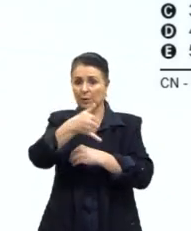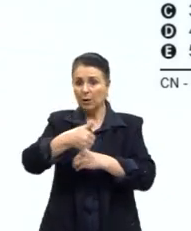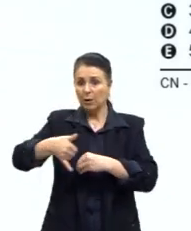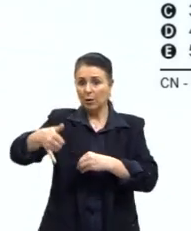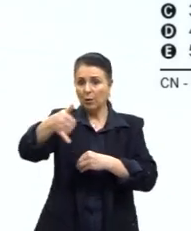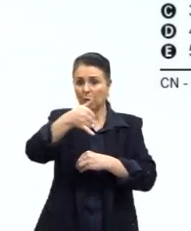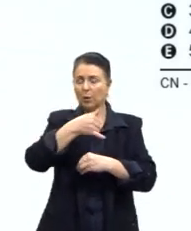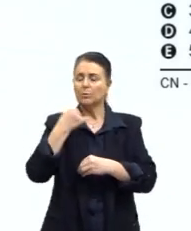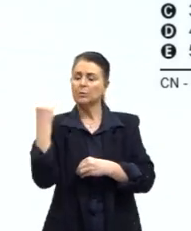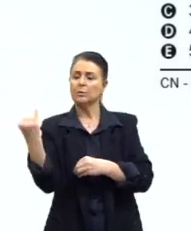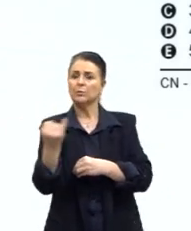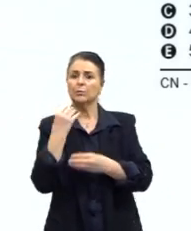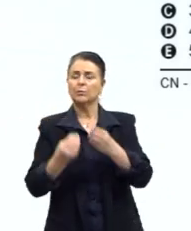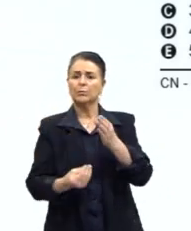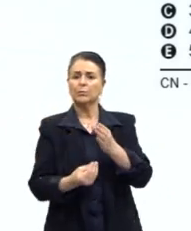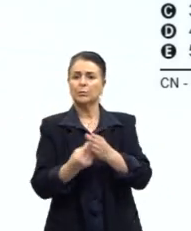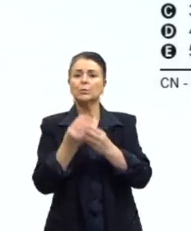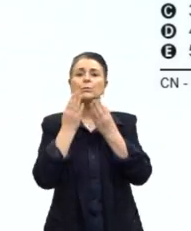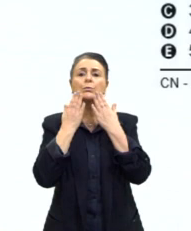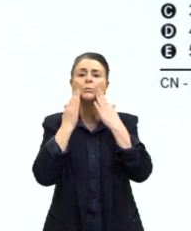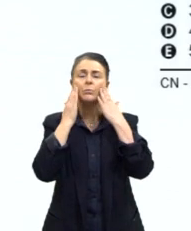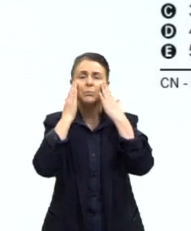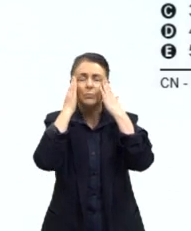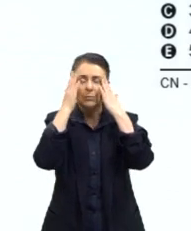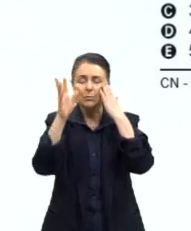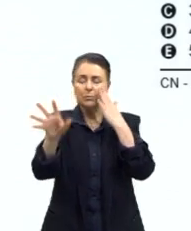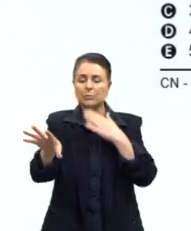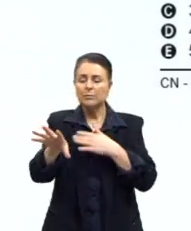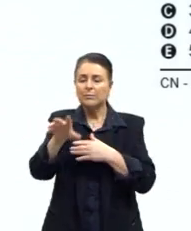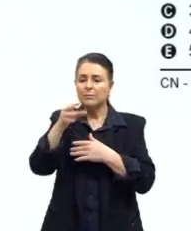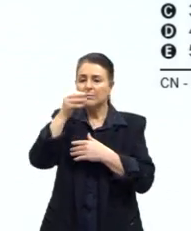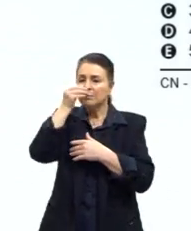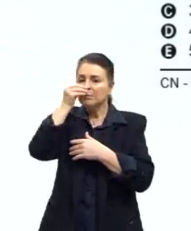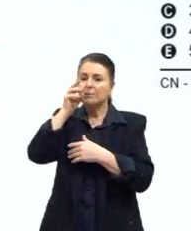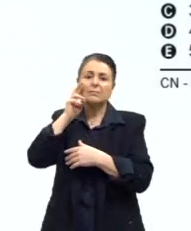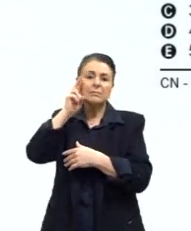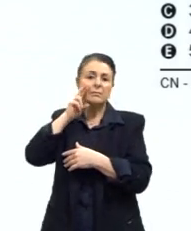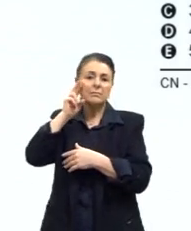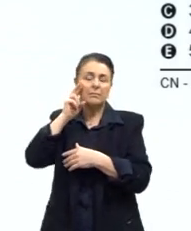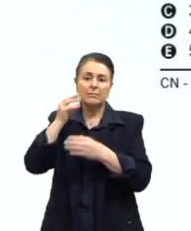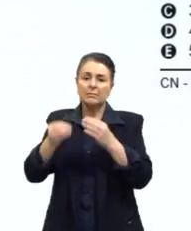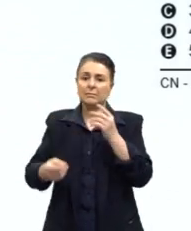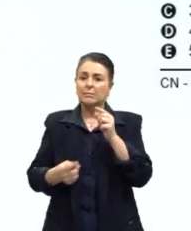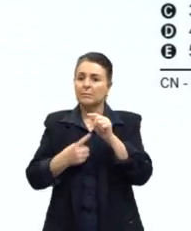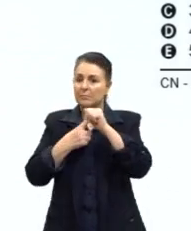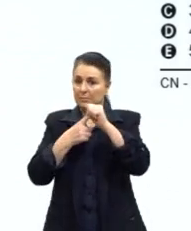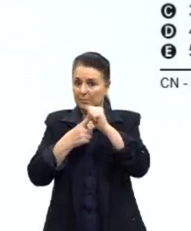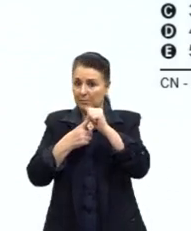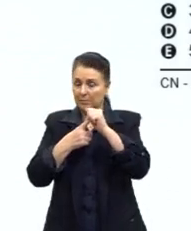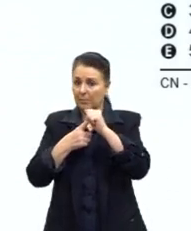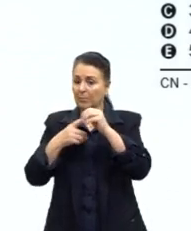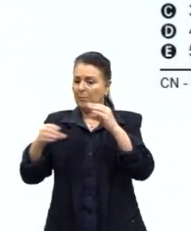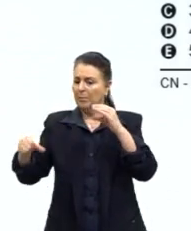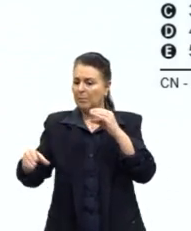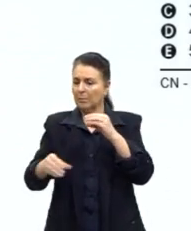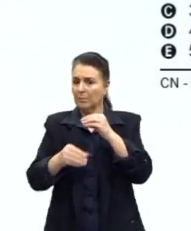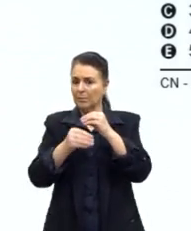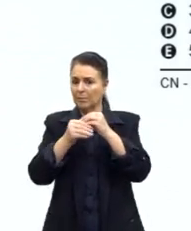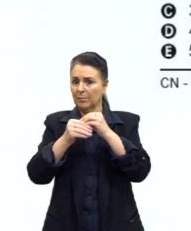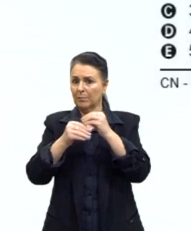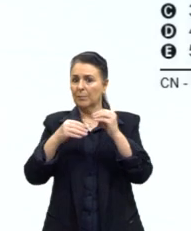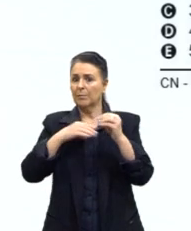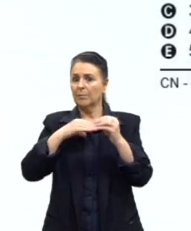e quer produzir um creme com fragrância de rosas. O principal componente do óleo de rosas tem cadeia